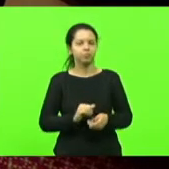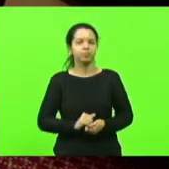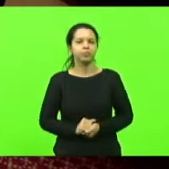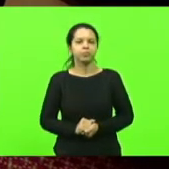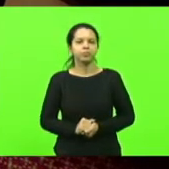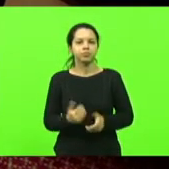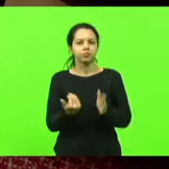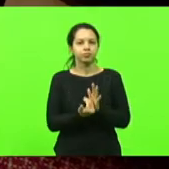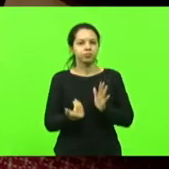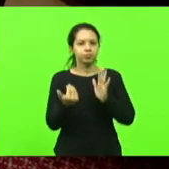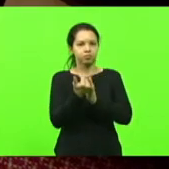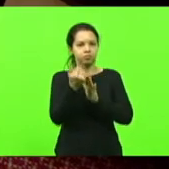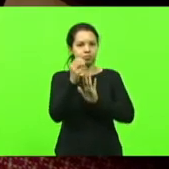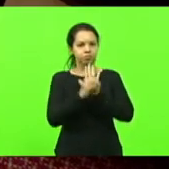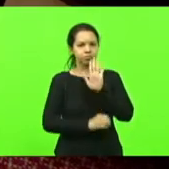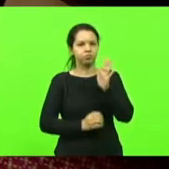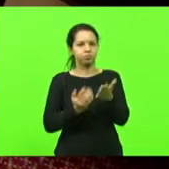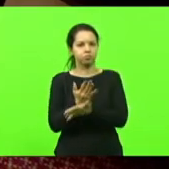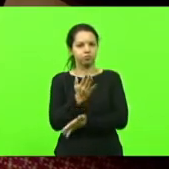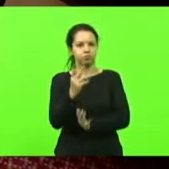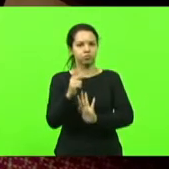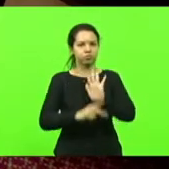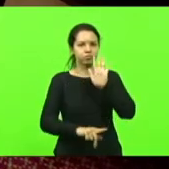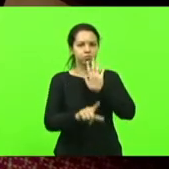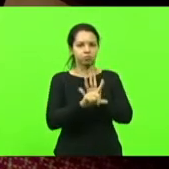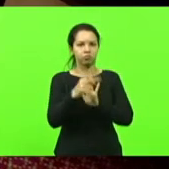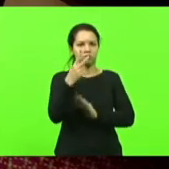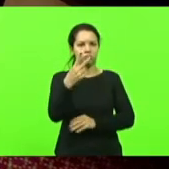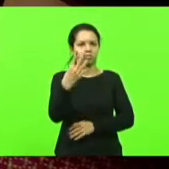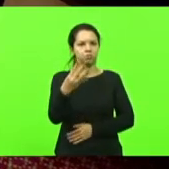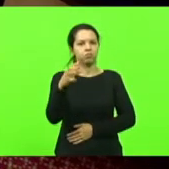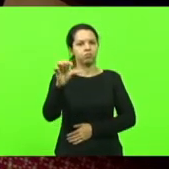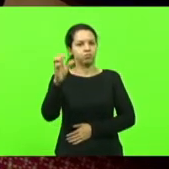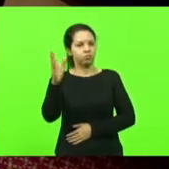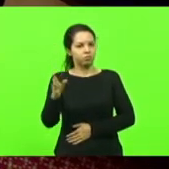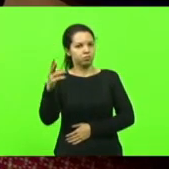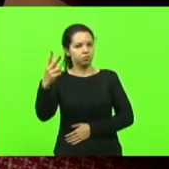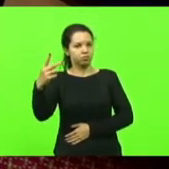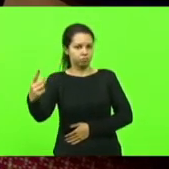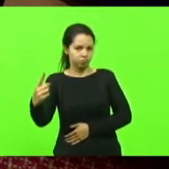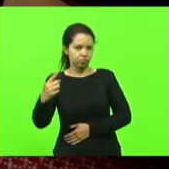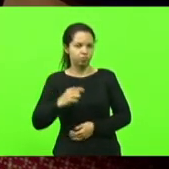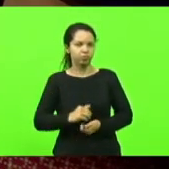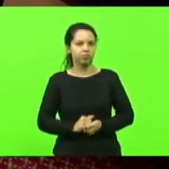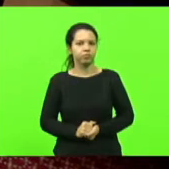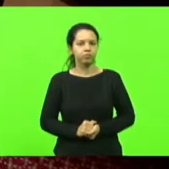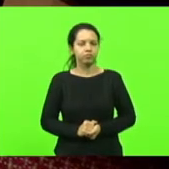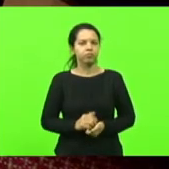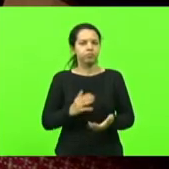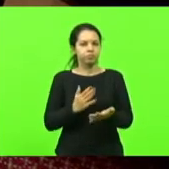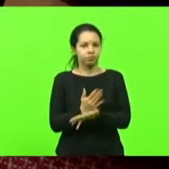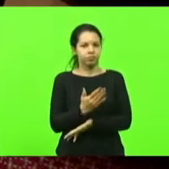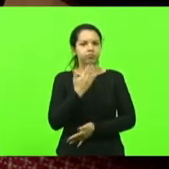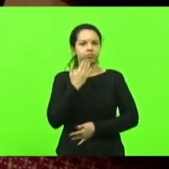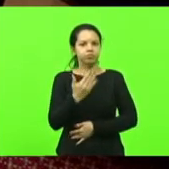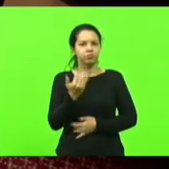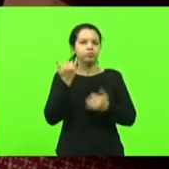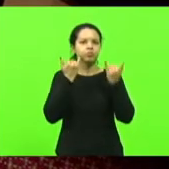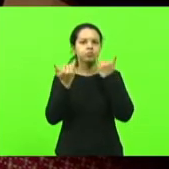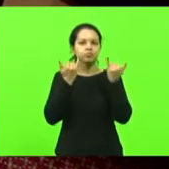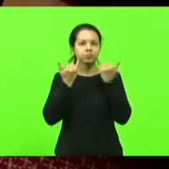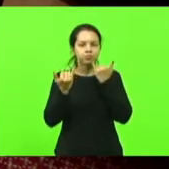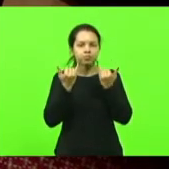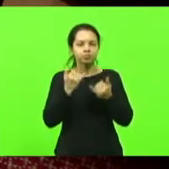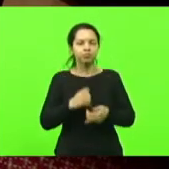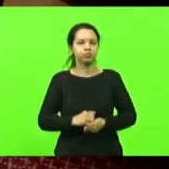-oficio. Foi aprovado o projeto de lei 249-2021. Foram aprovados os pedidos de informação.